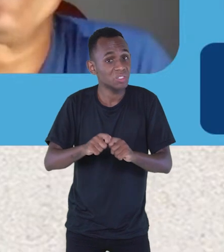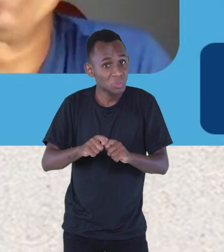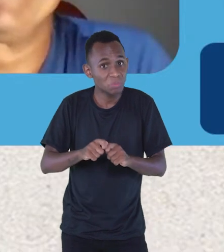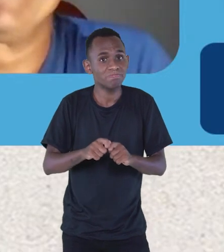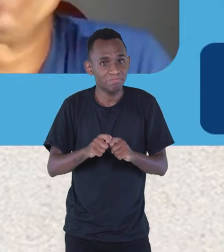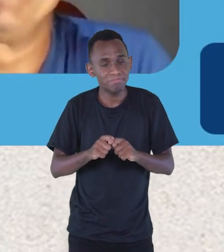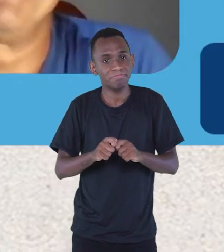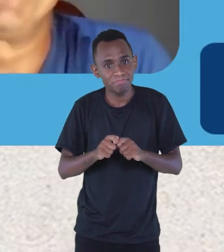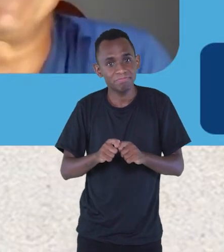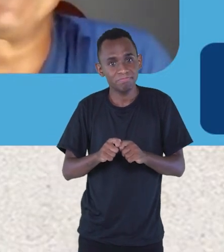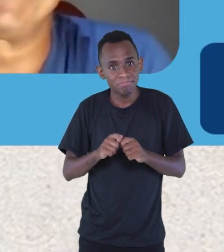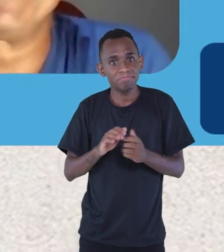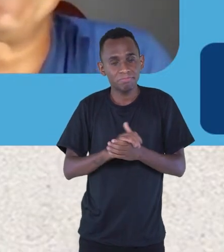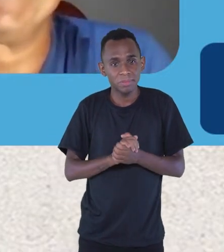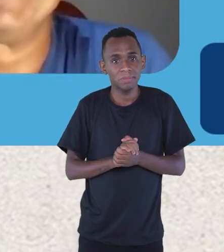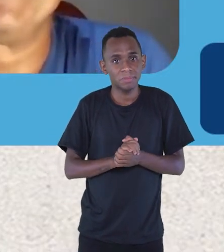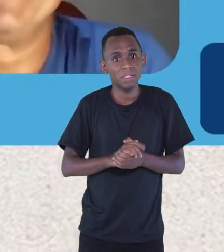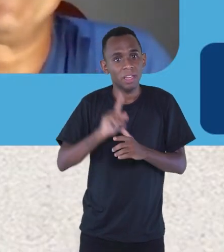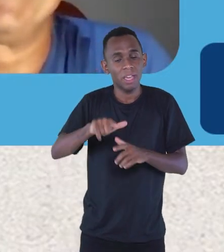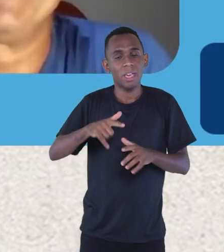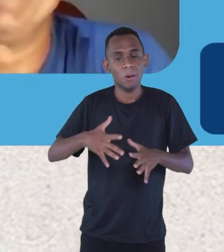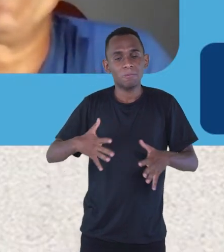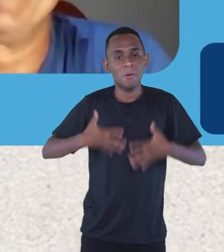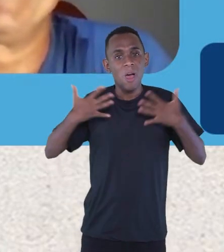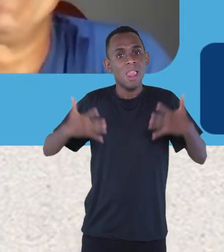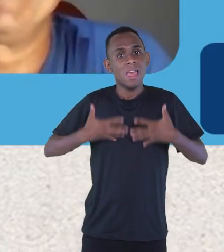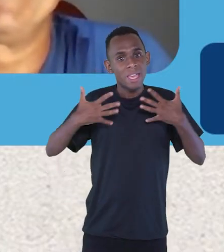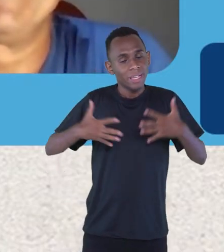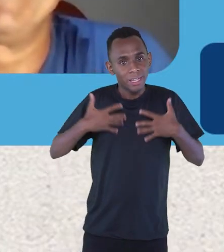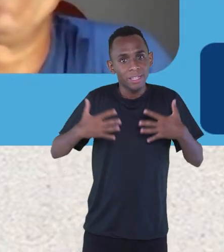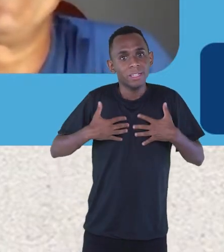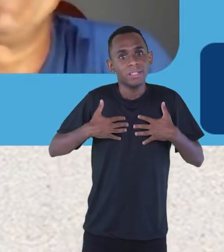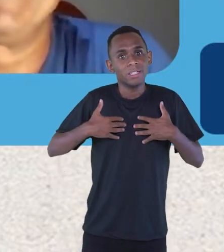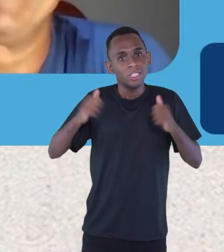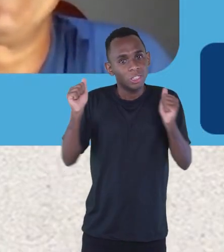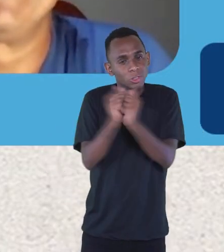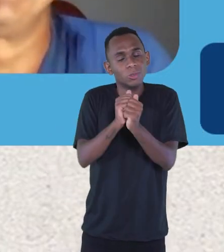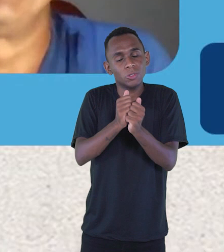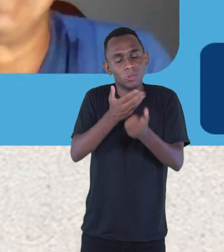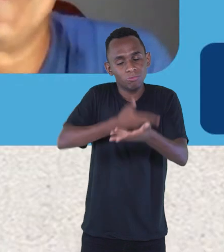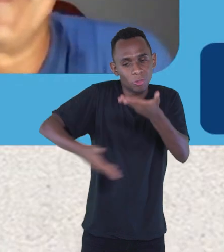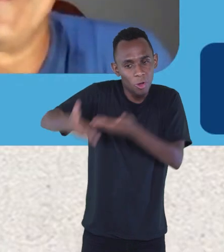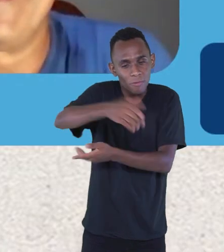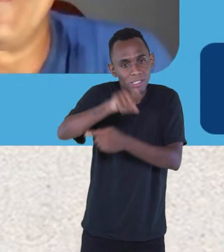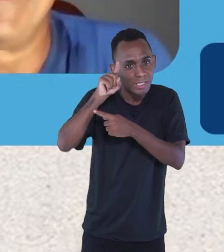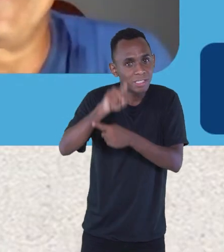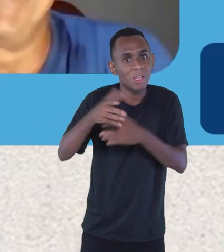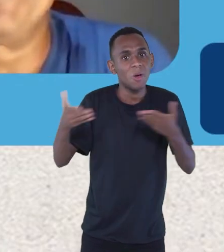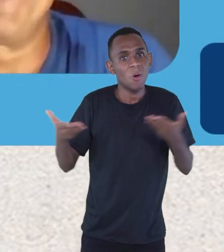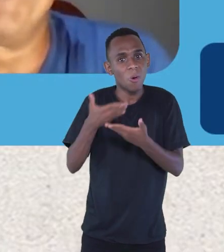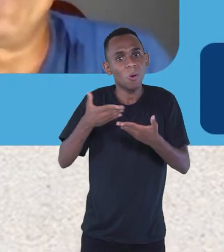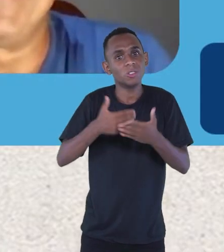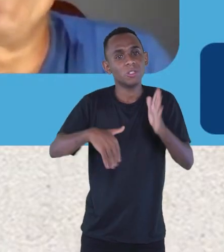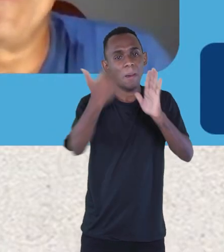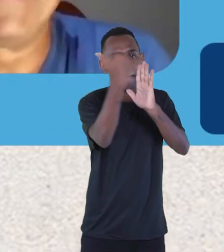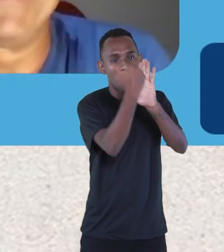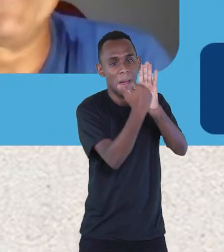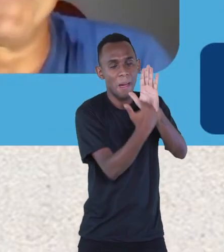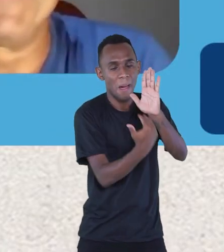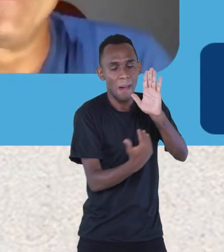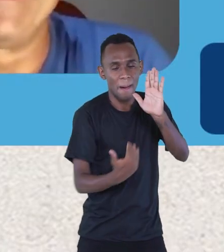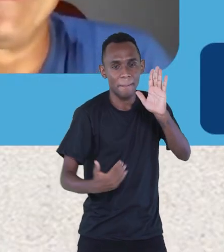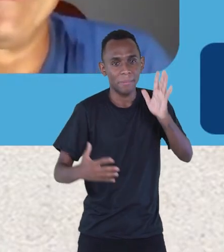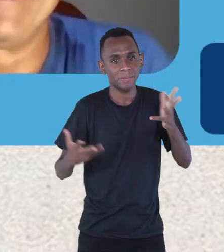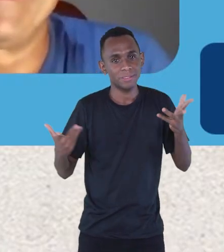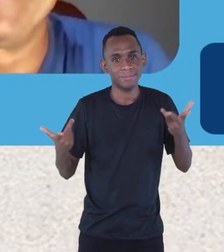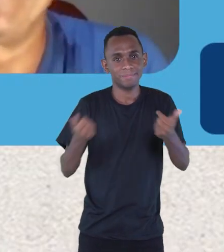Então, é uma alegria para sempre um papo ter você na nossa lista de autores.